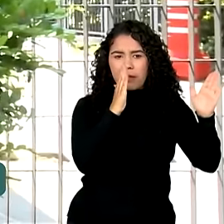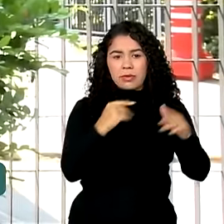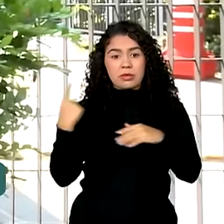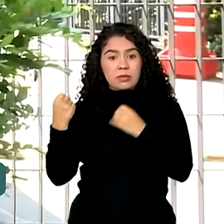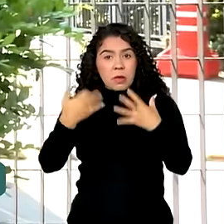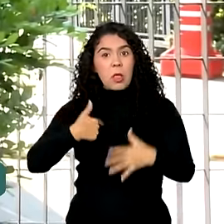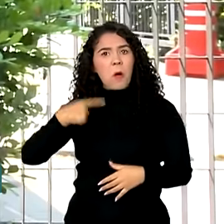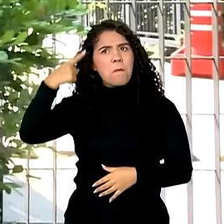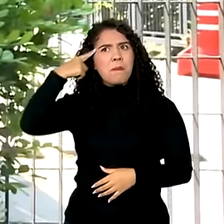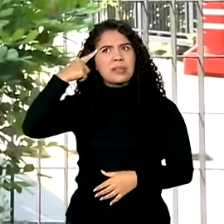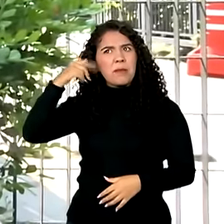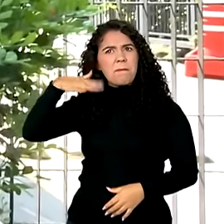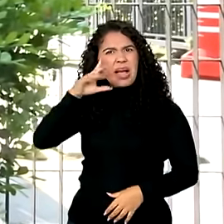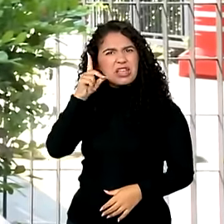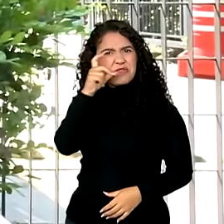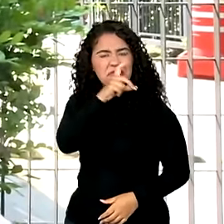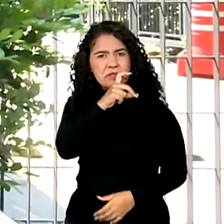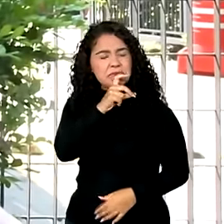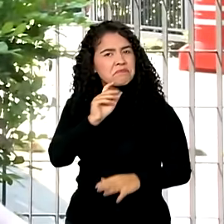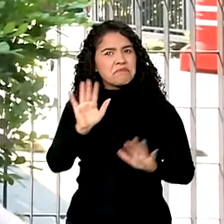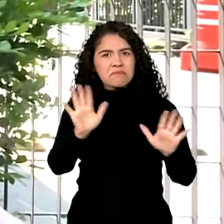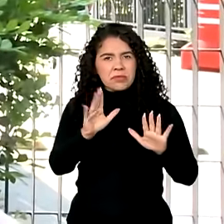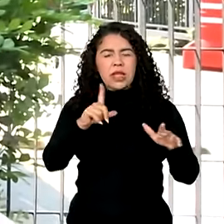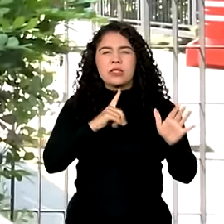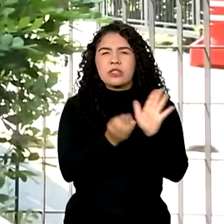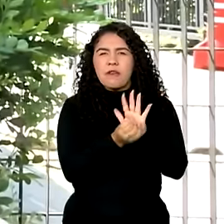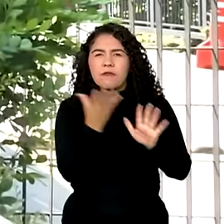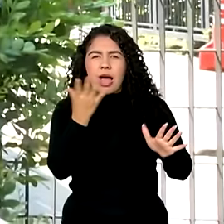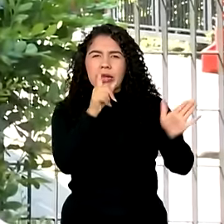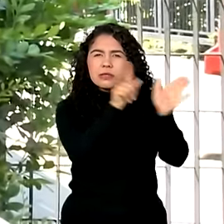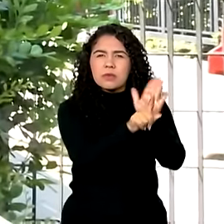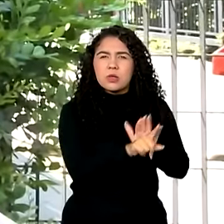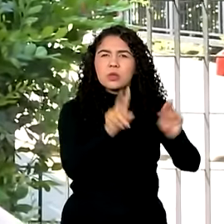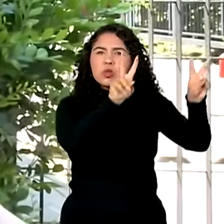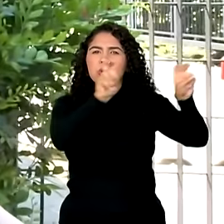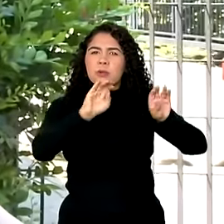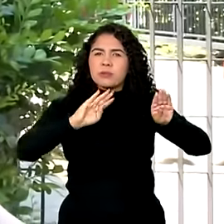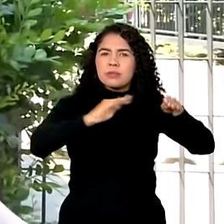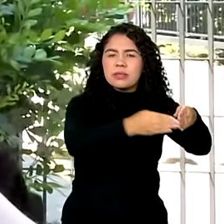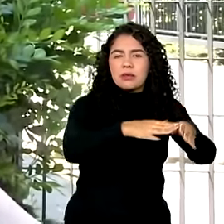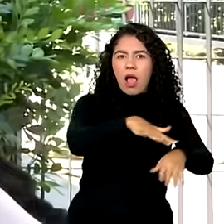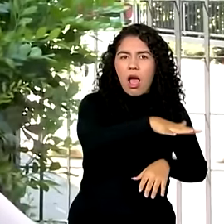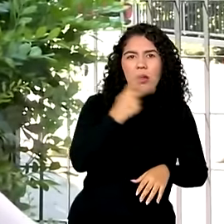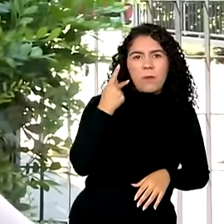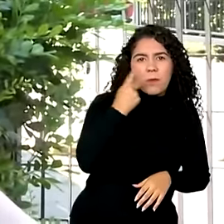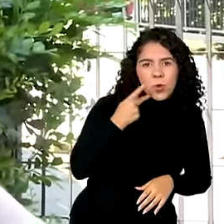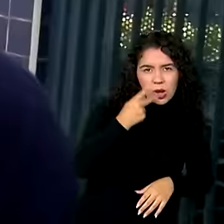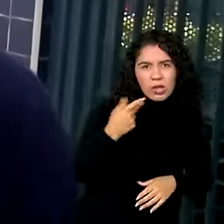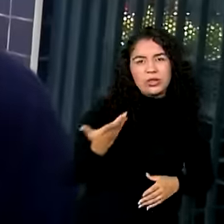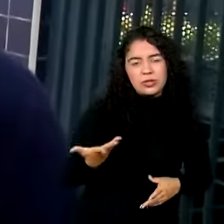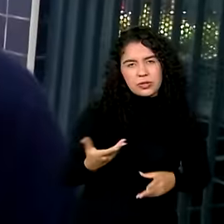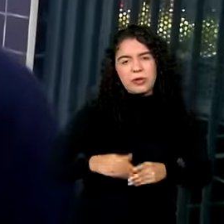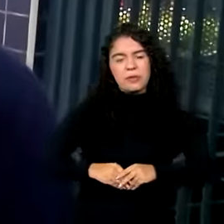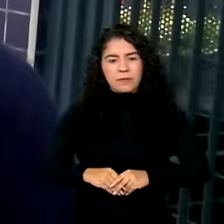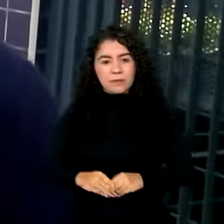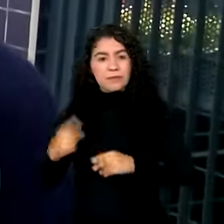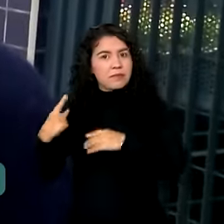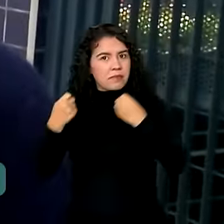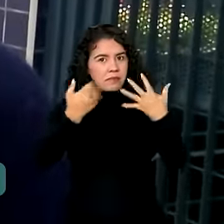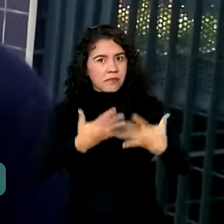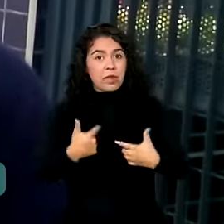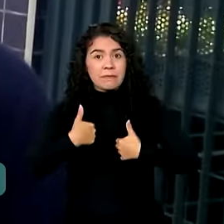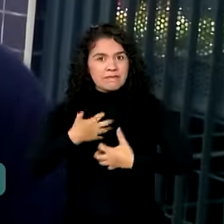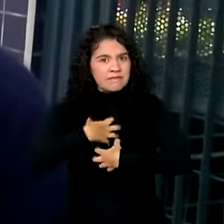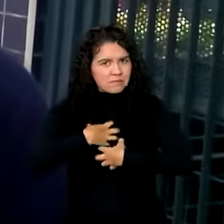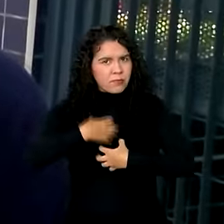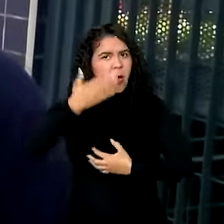que ia mais difícil, mas tinha bastante pergunta de política, na parte de política mesmo. Eu estou bem confiante,